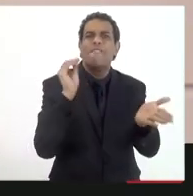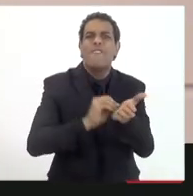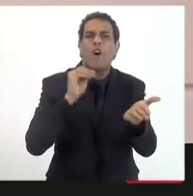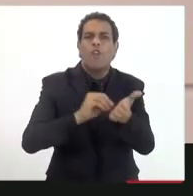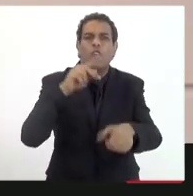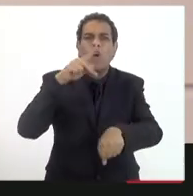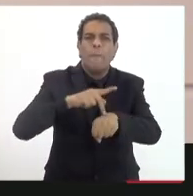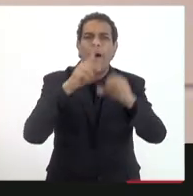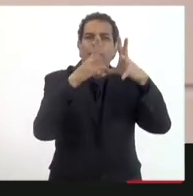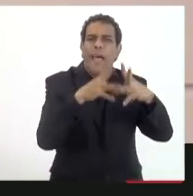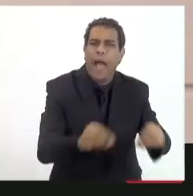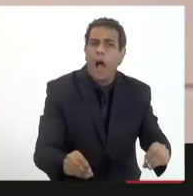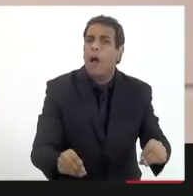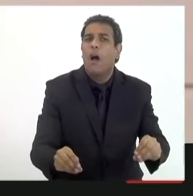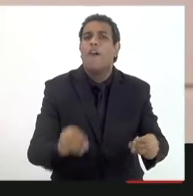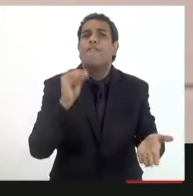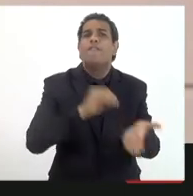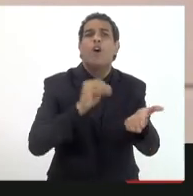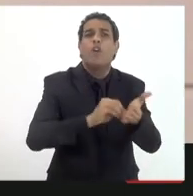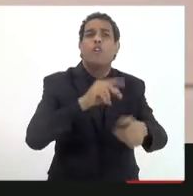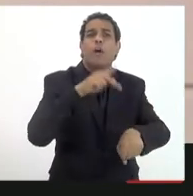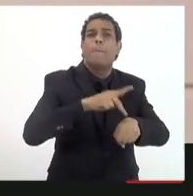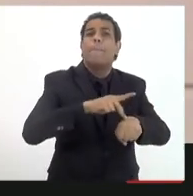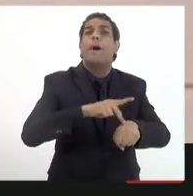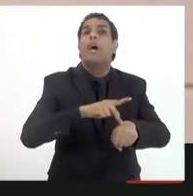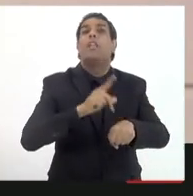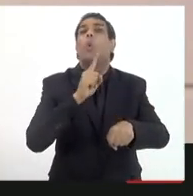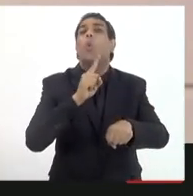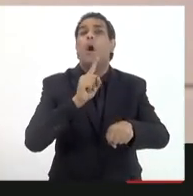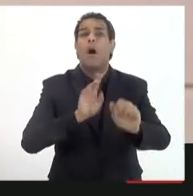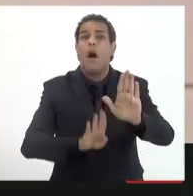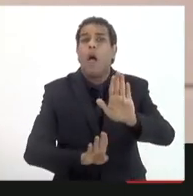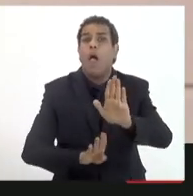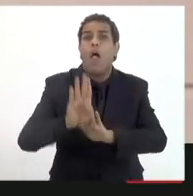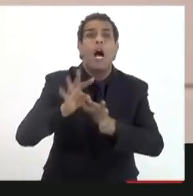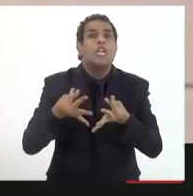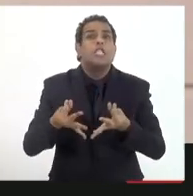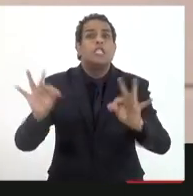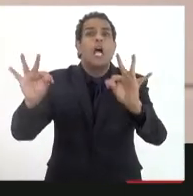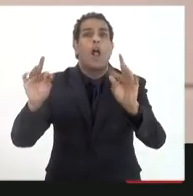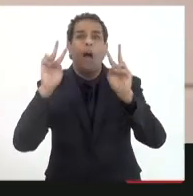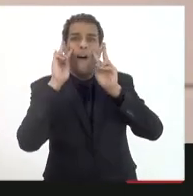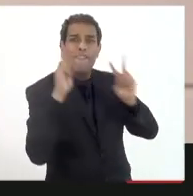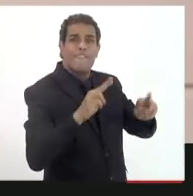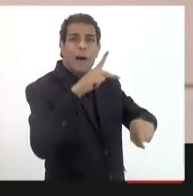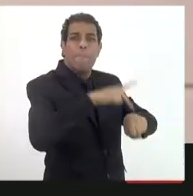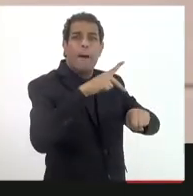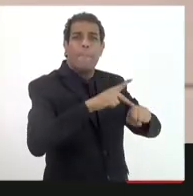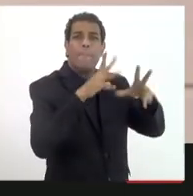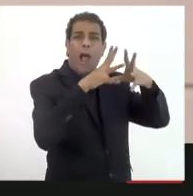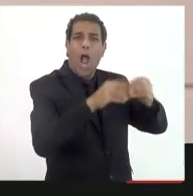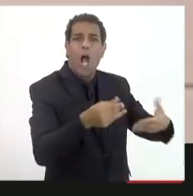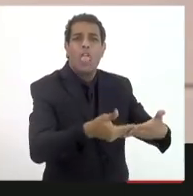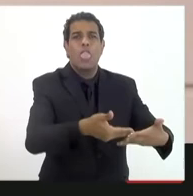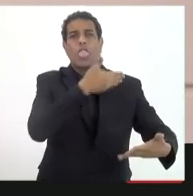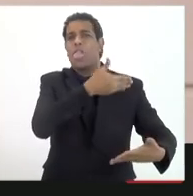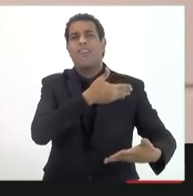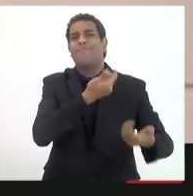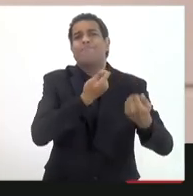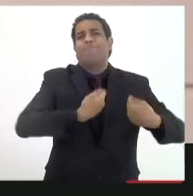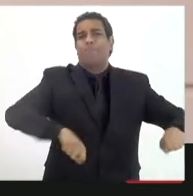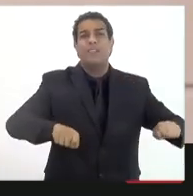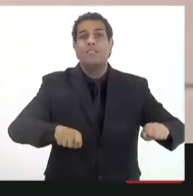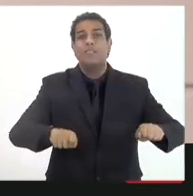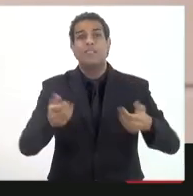acabou porque a tecnologia avançou e a pedra deixou de ser o principal insumo